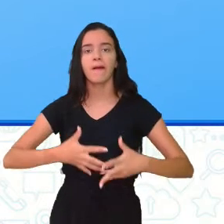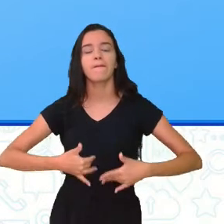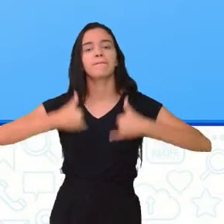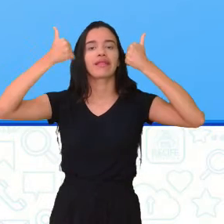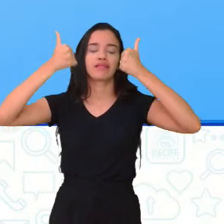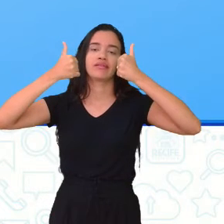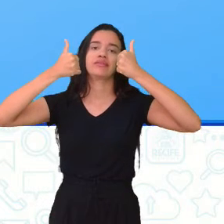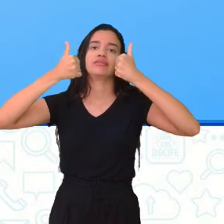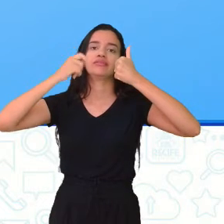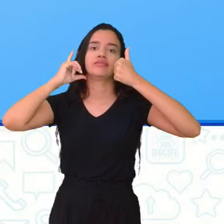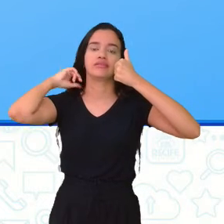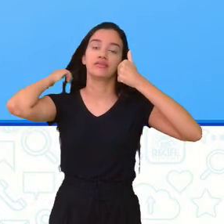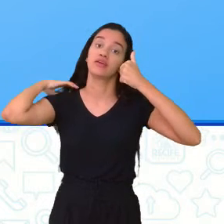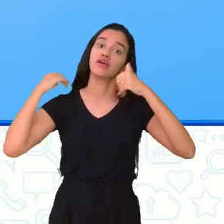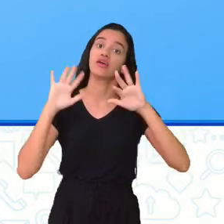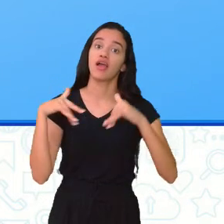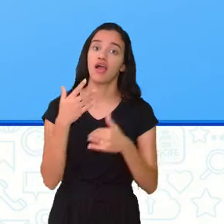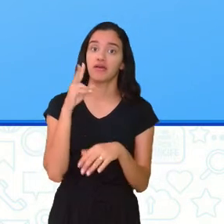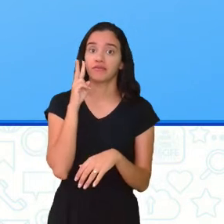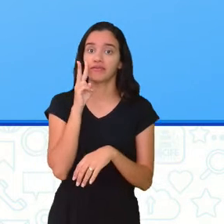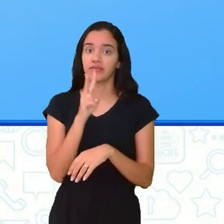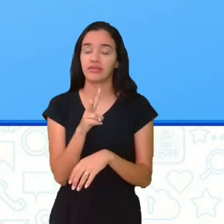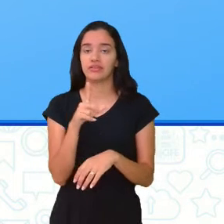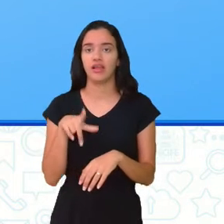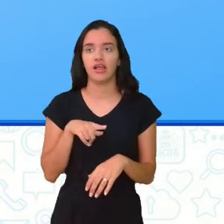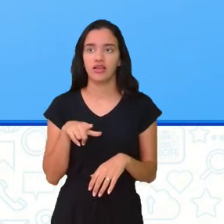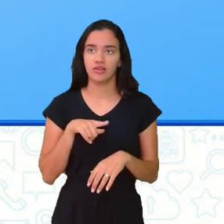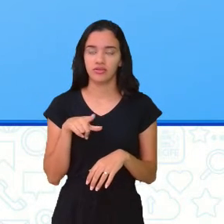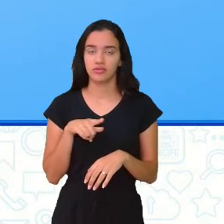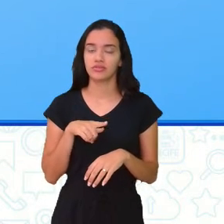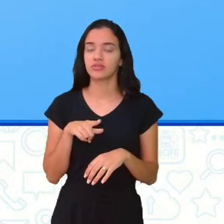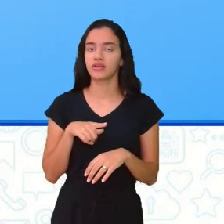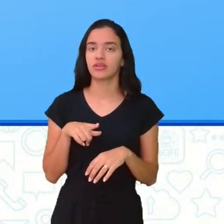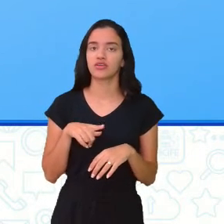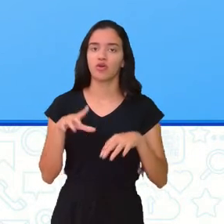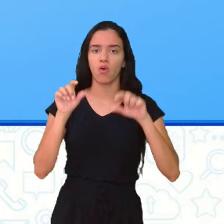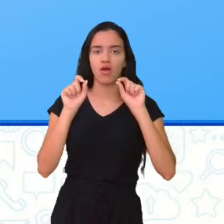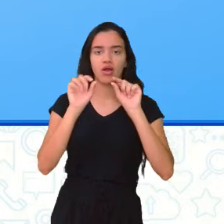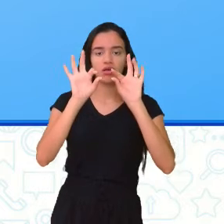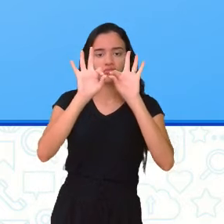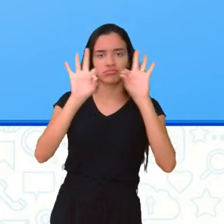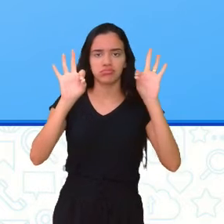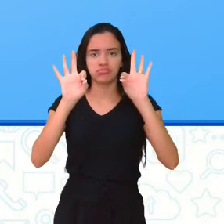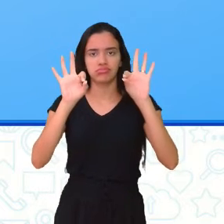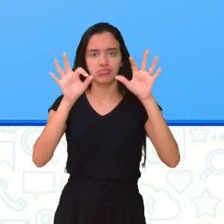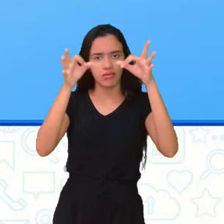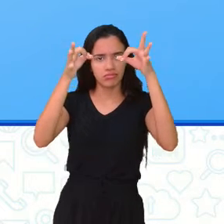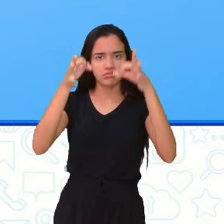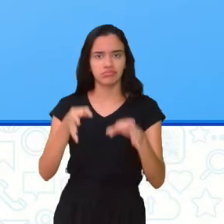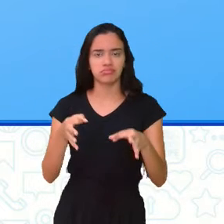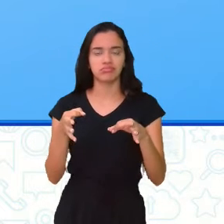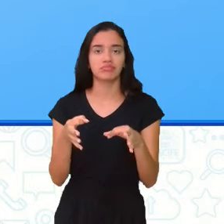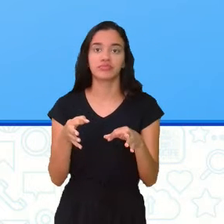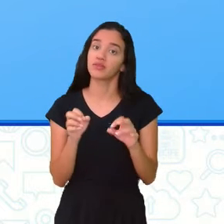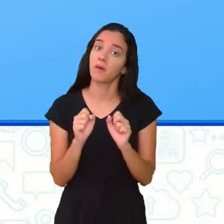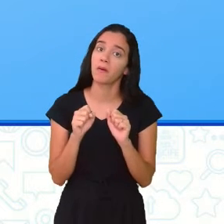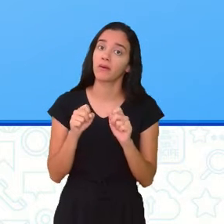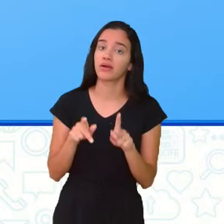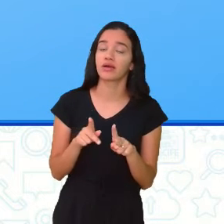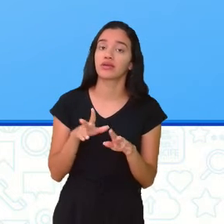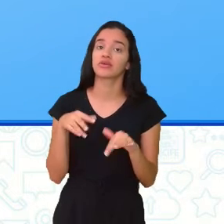a questão da distância. Veja, eu tenho a distância de um. Então, esse ponto é simétrico ao outro. Tá bom.